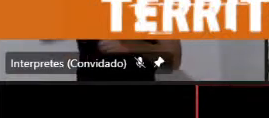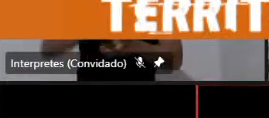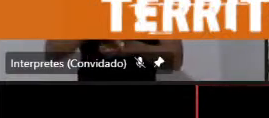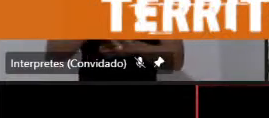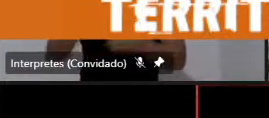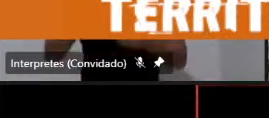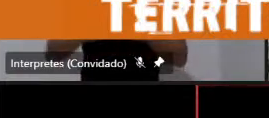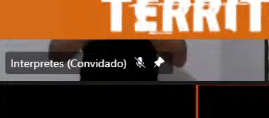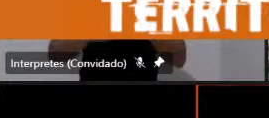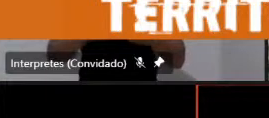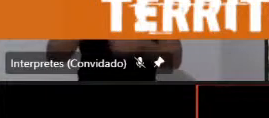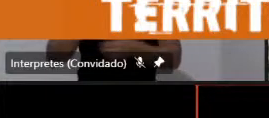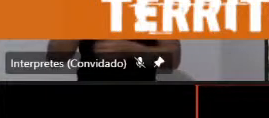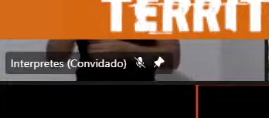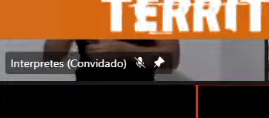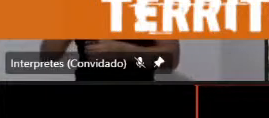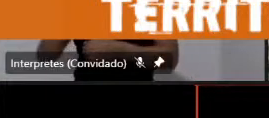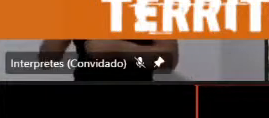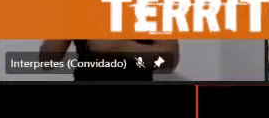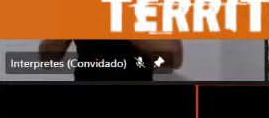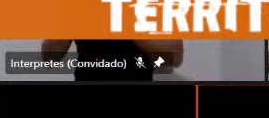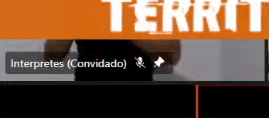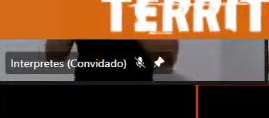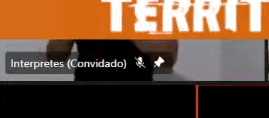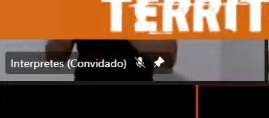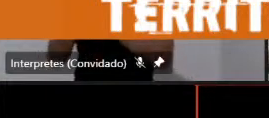em relação ao transporte metropolitano